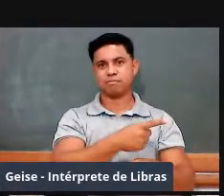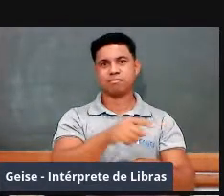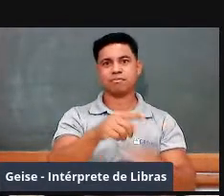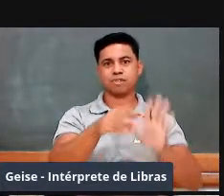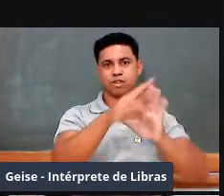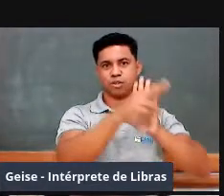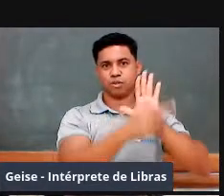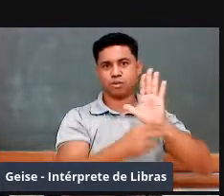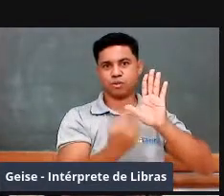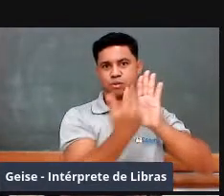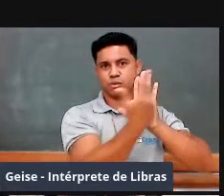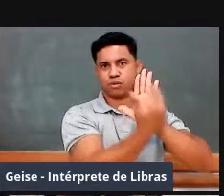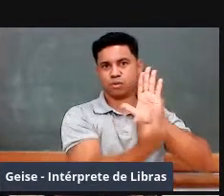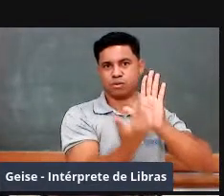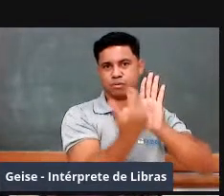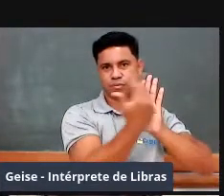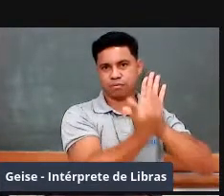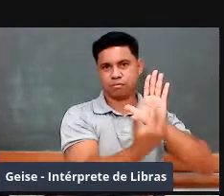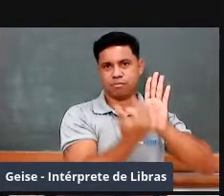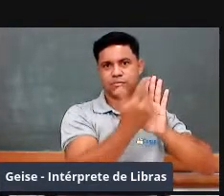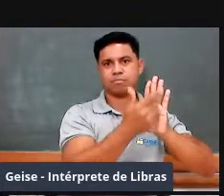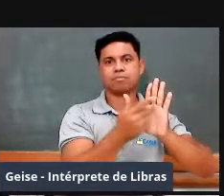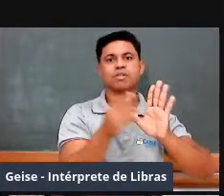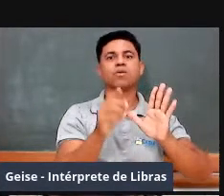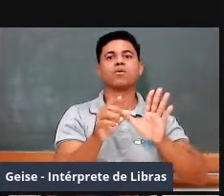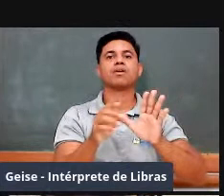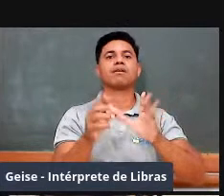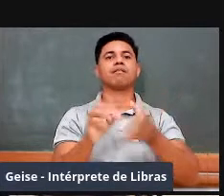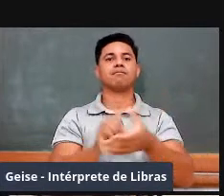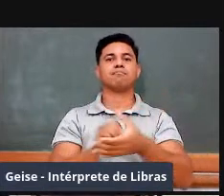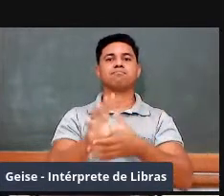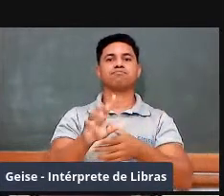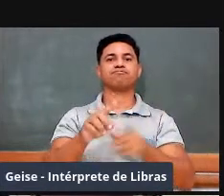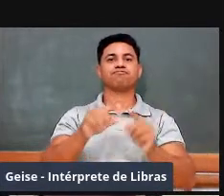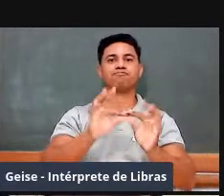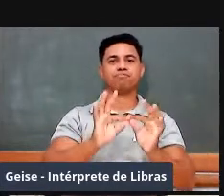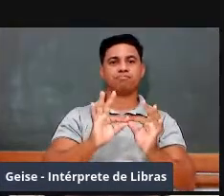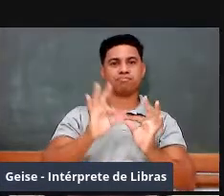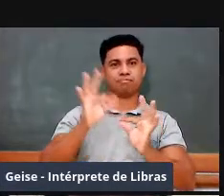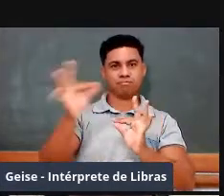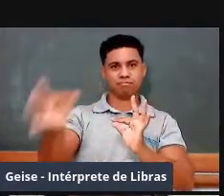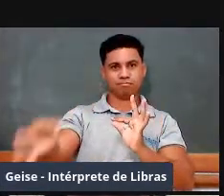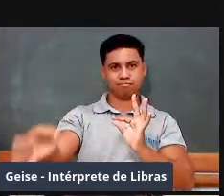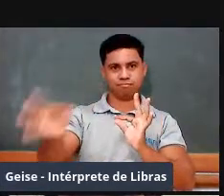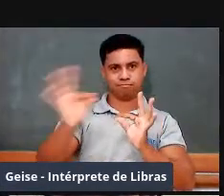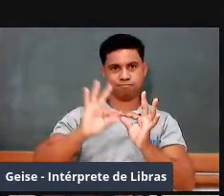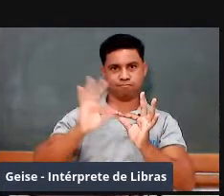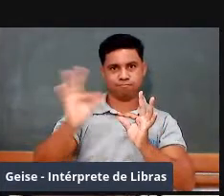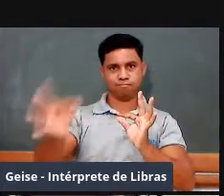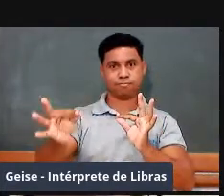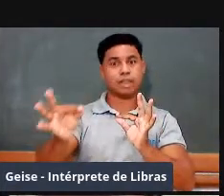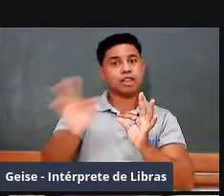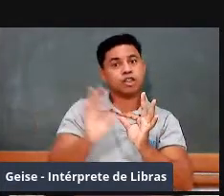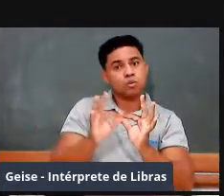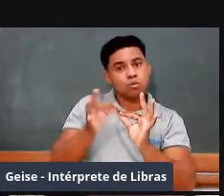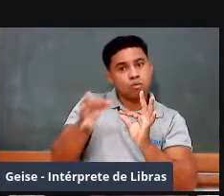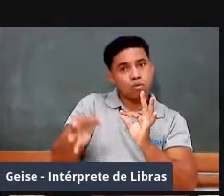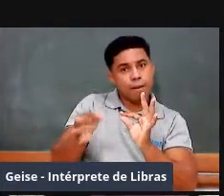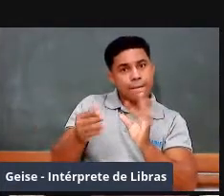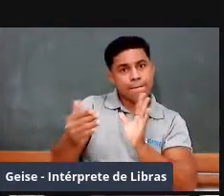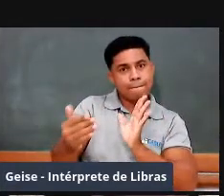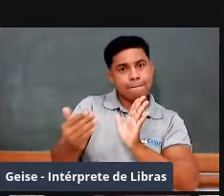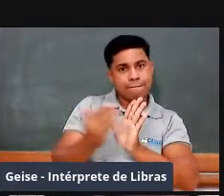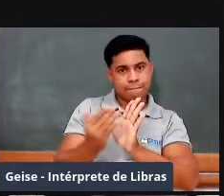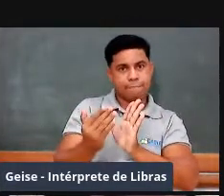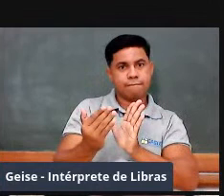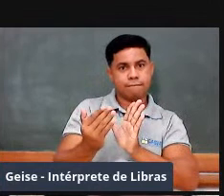canhão é o seu alcance. Então, quanto mais distante se mantiver o canhão